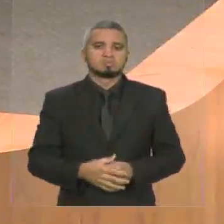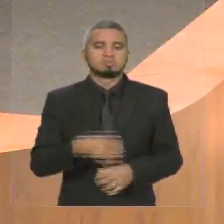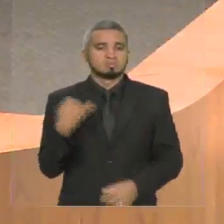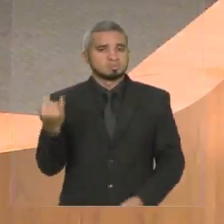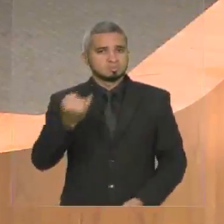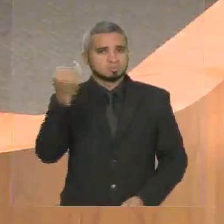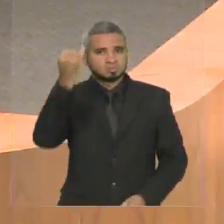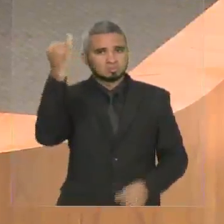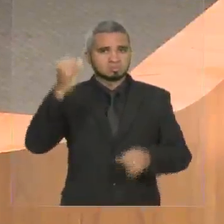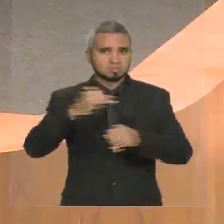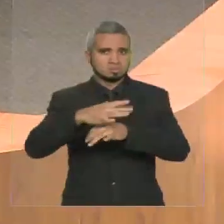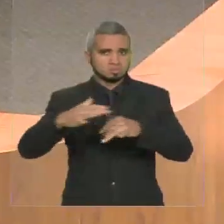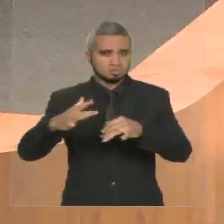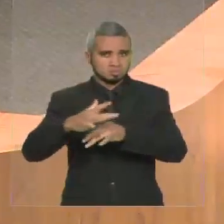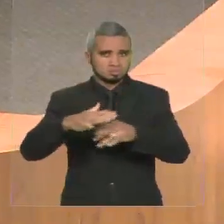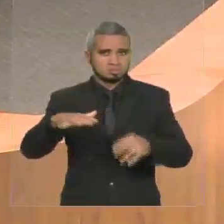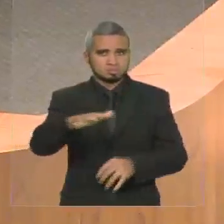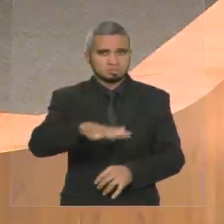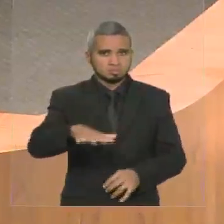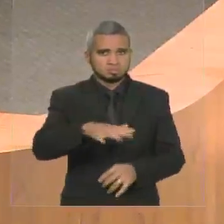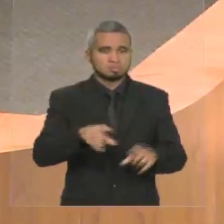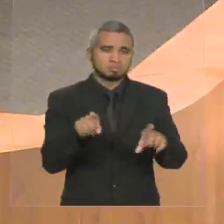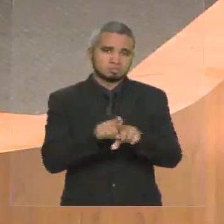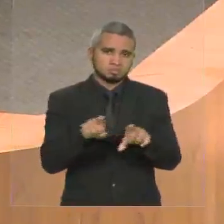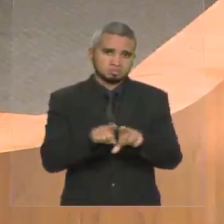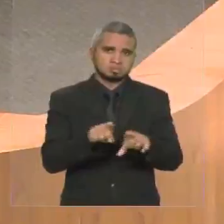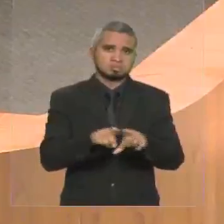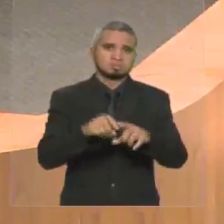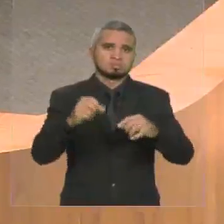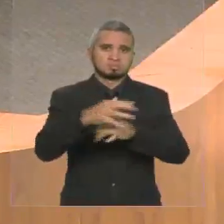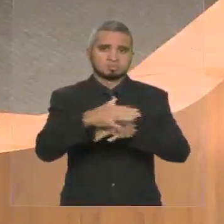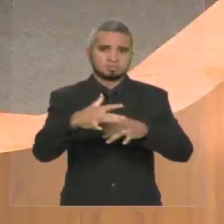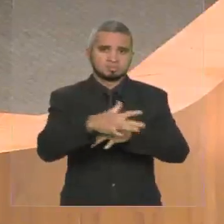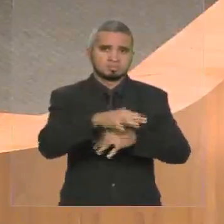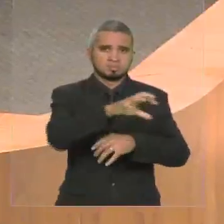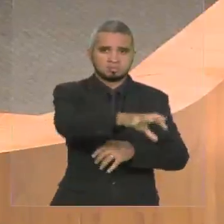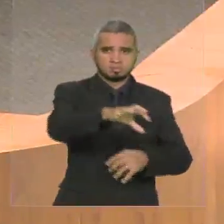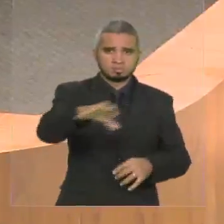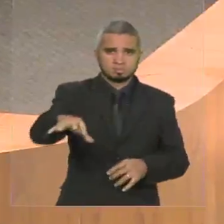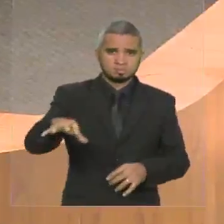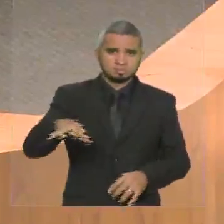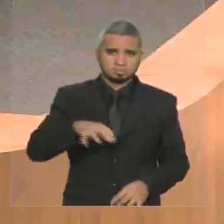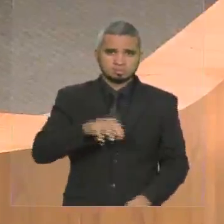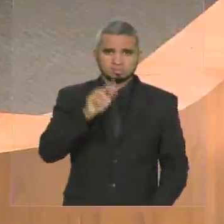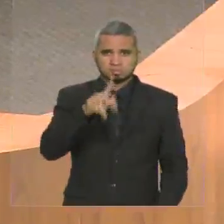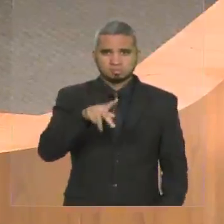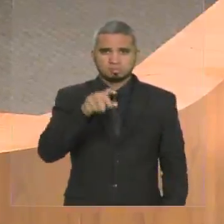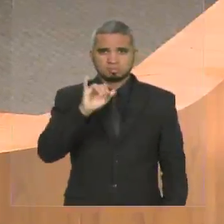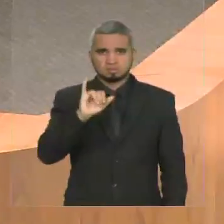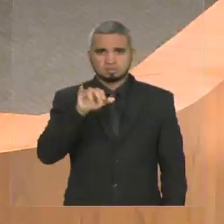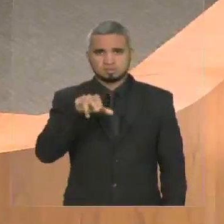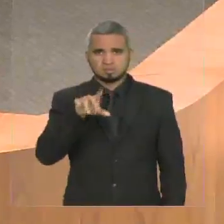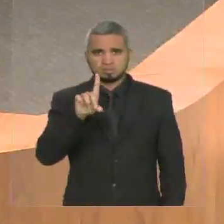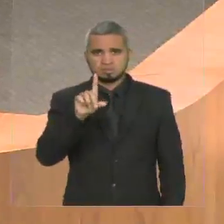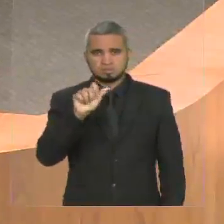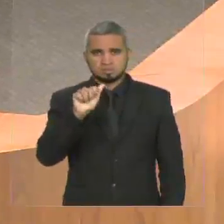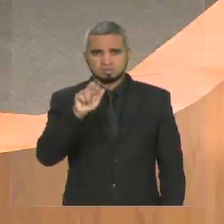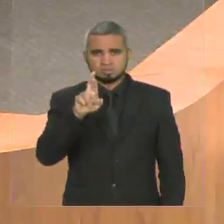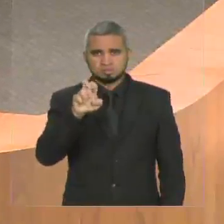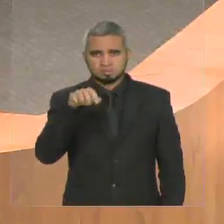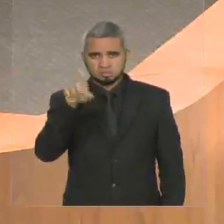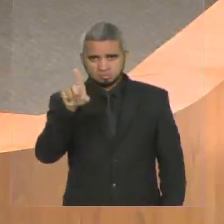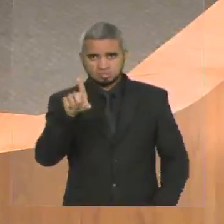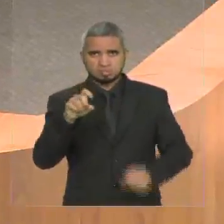cidade, é relevante também para as cidades vizinhas, porque Pindaré é uma cidade balneária e que, com